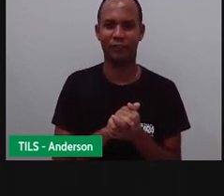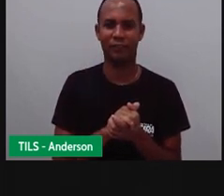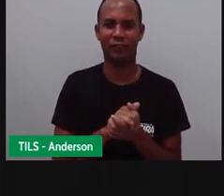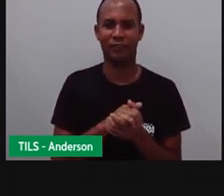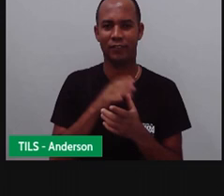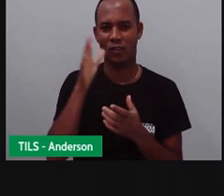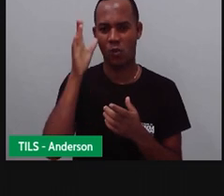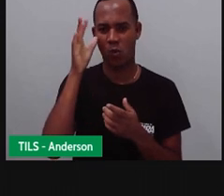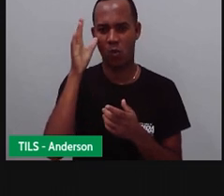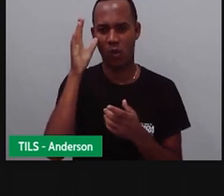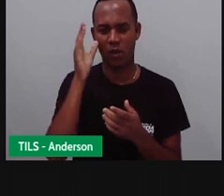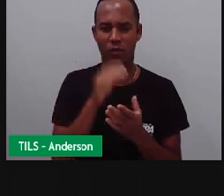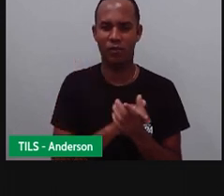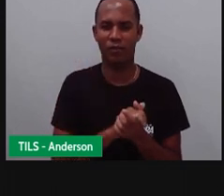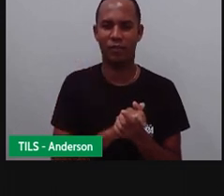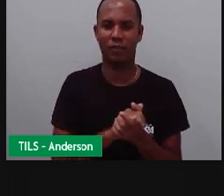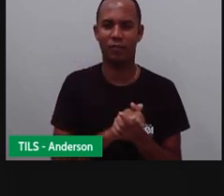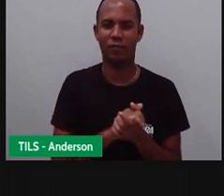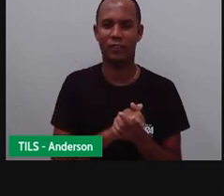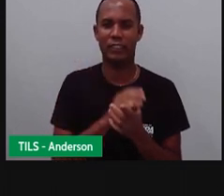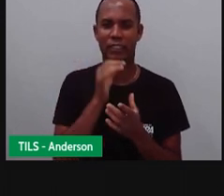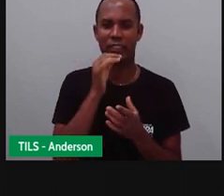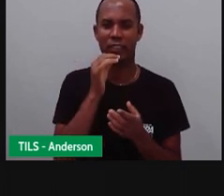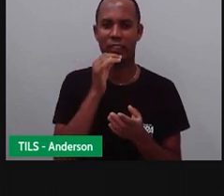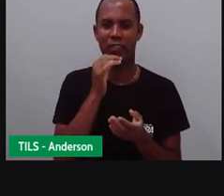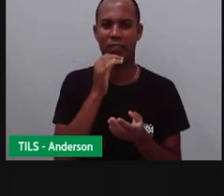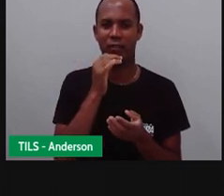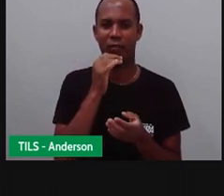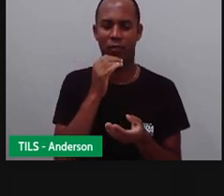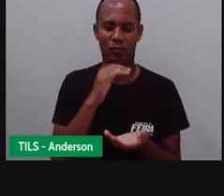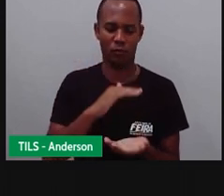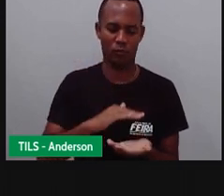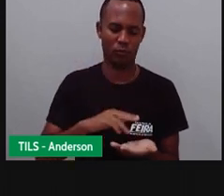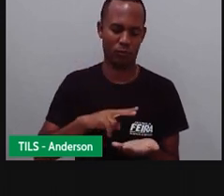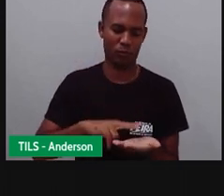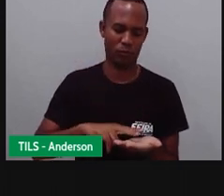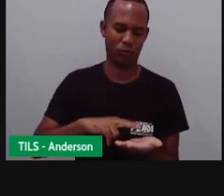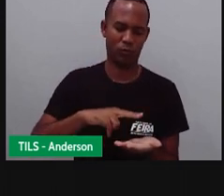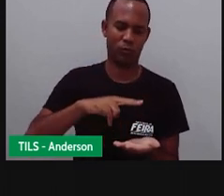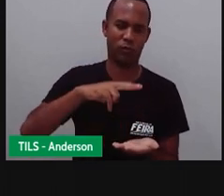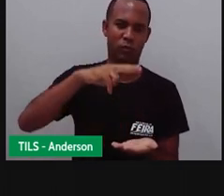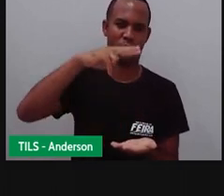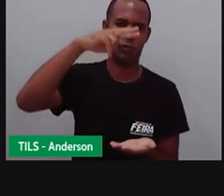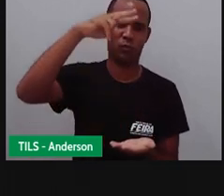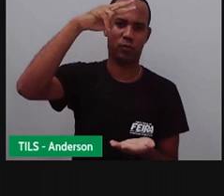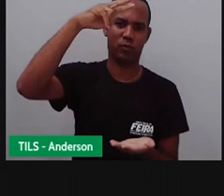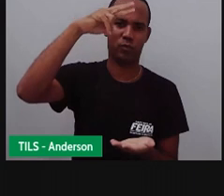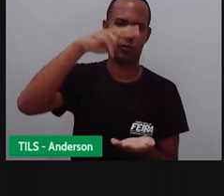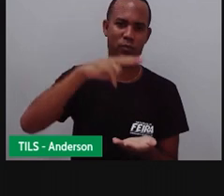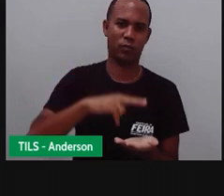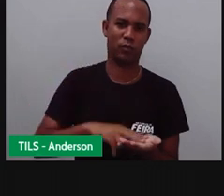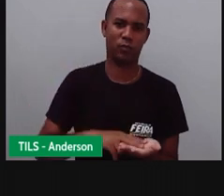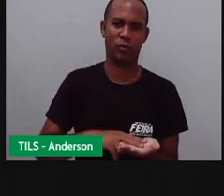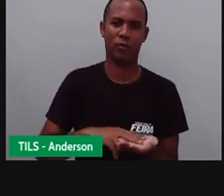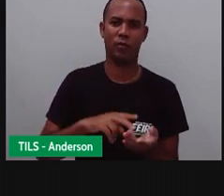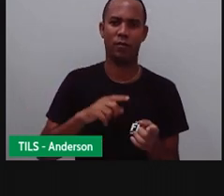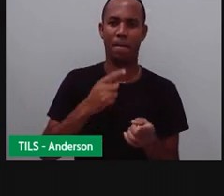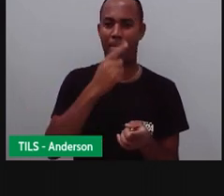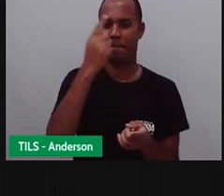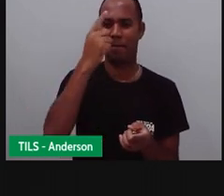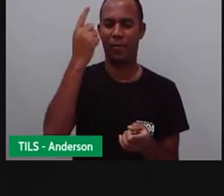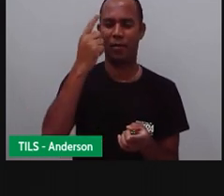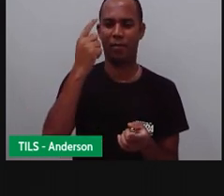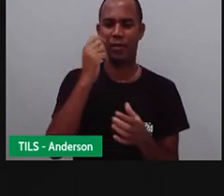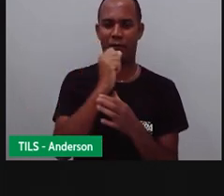Somos curiosos, né? Bom, o elevador é o meio de transporte mais seguro do mundo e o avião o segundo.